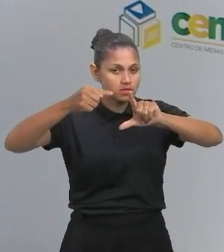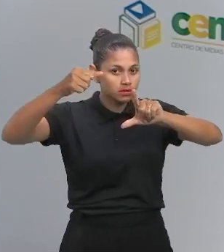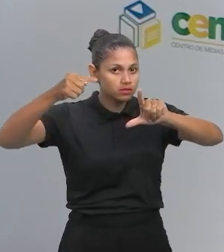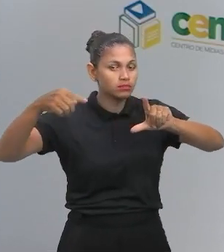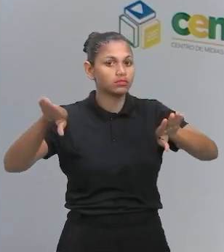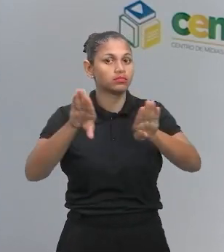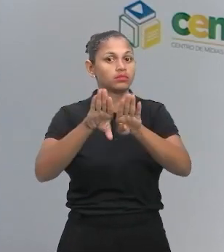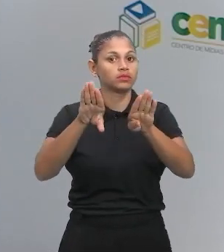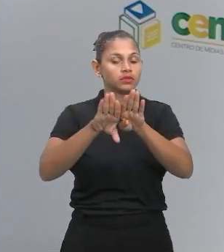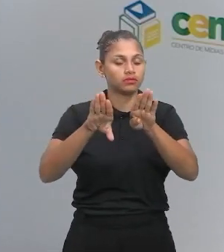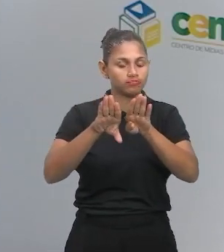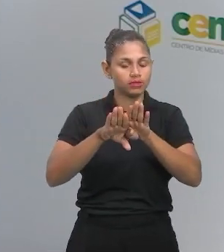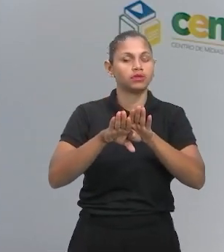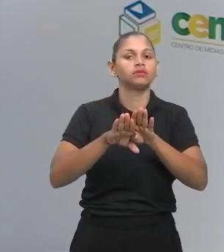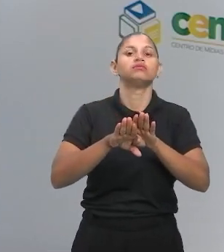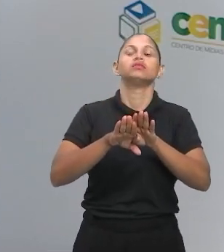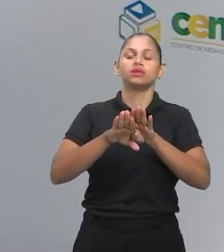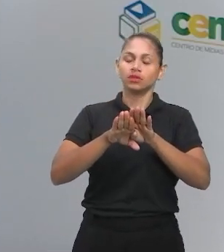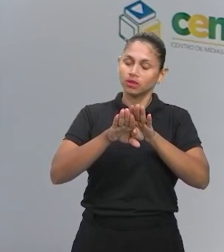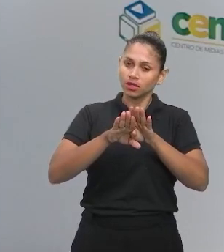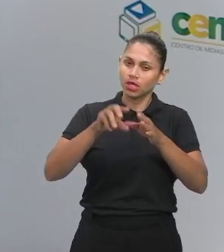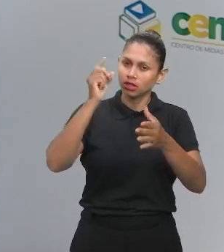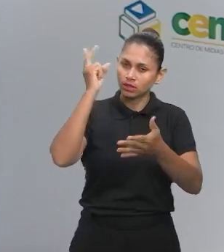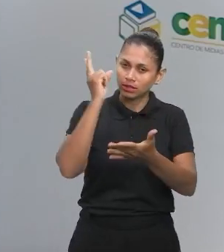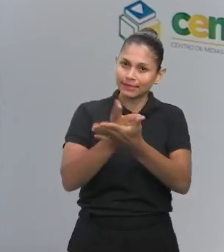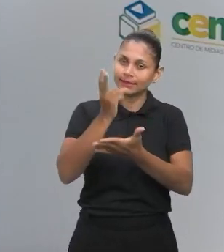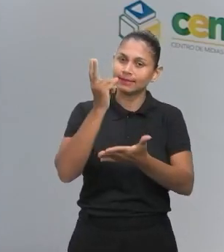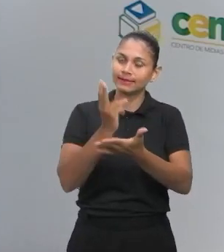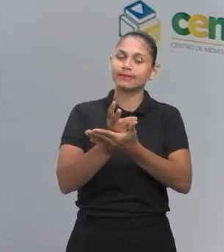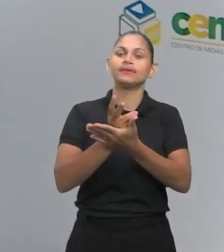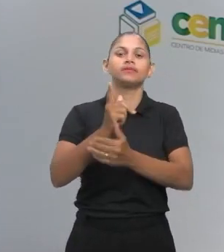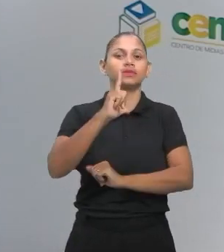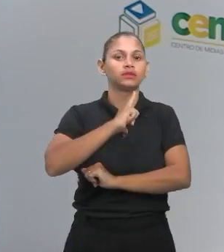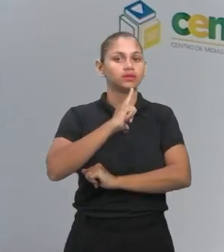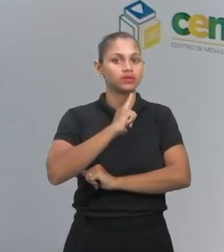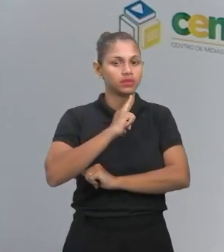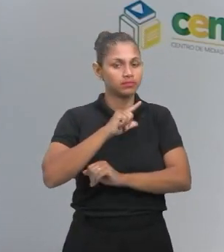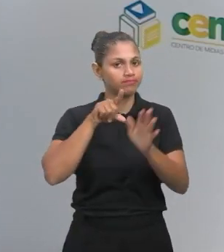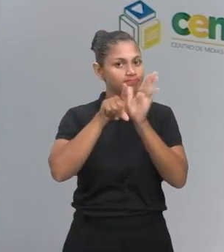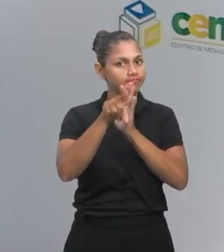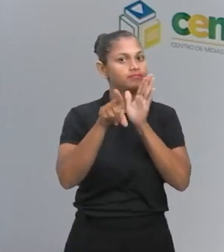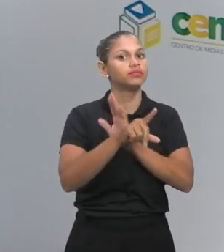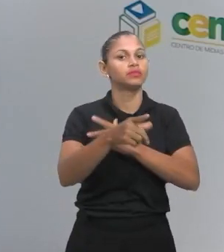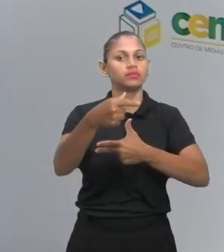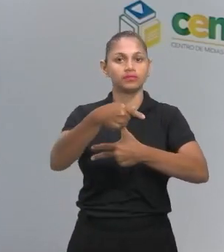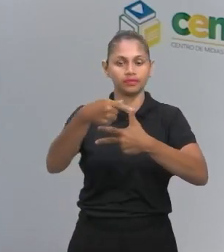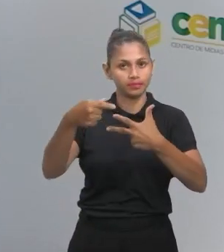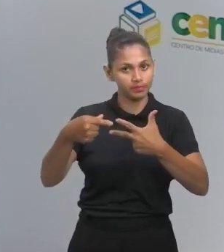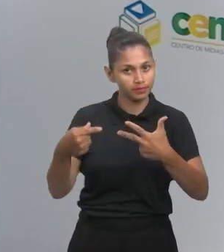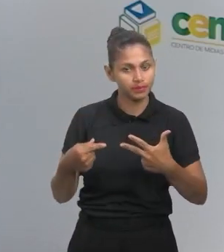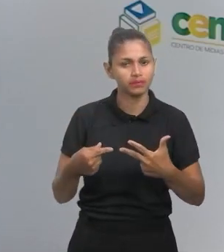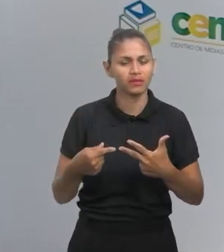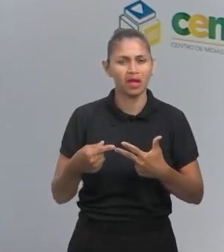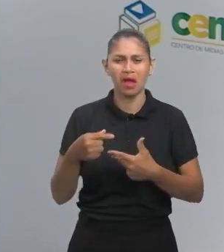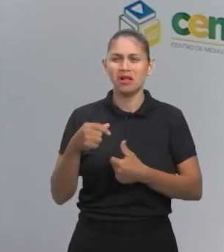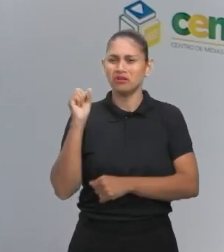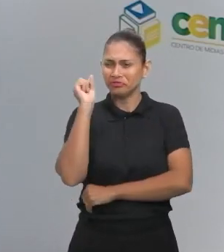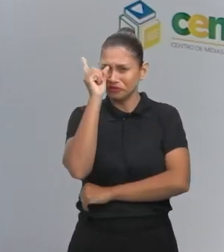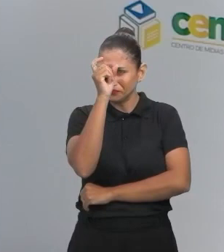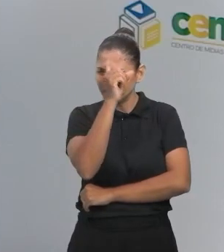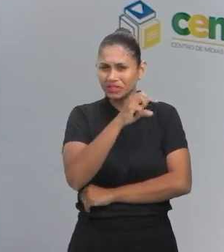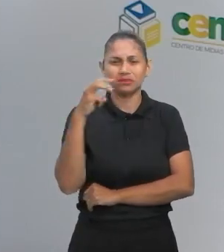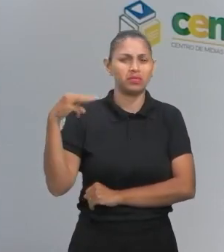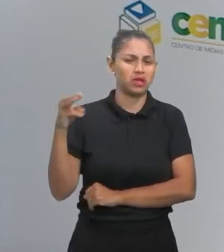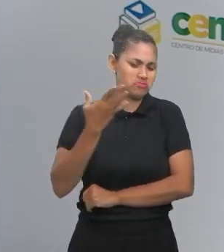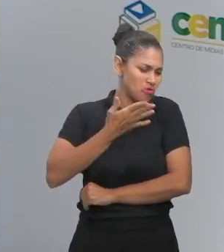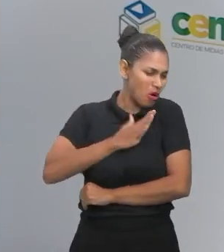o nosso top 2 que todo ano cai no Enem. Ah, professor, eu tenho muita dificuldade na Matemática, eu não gosto muito